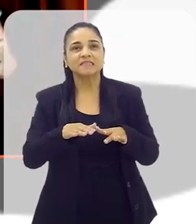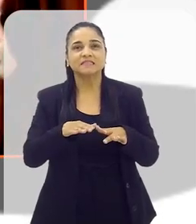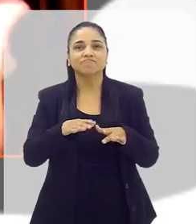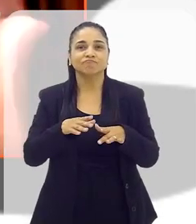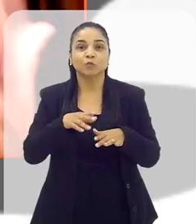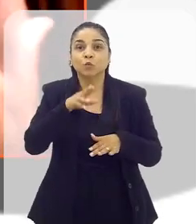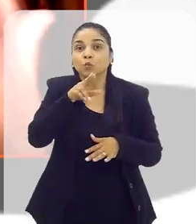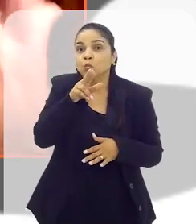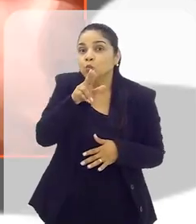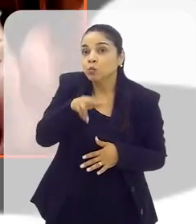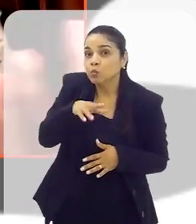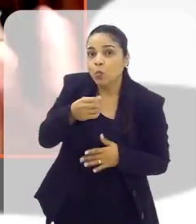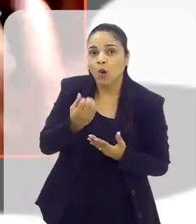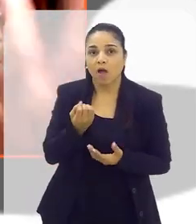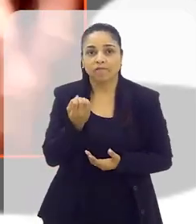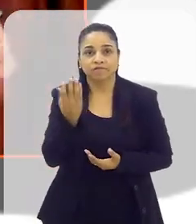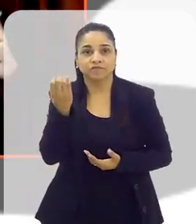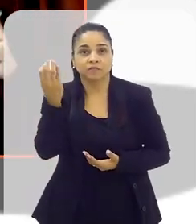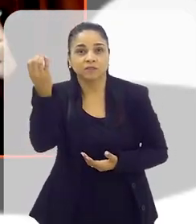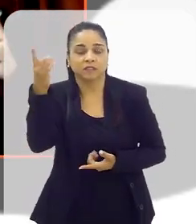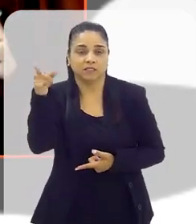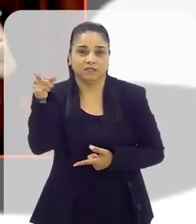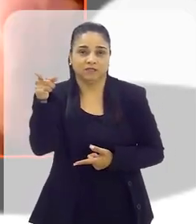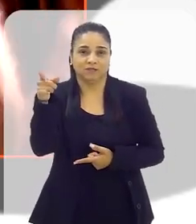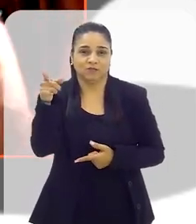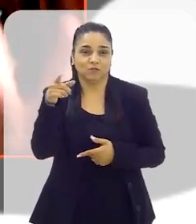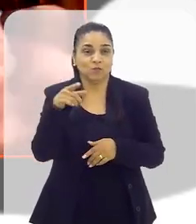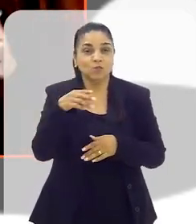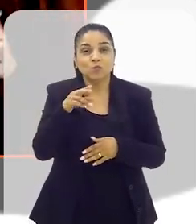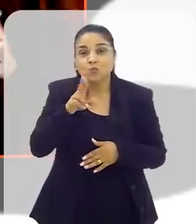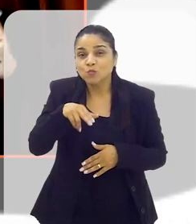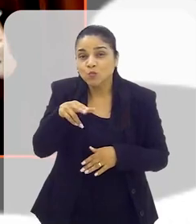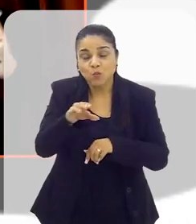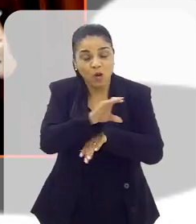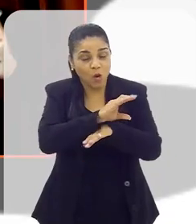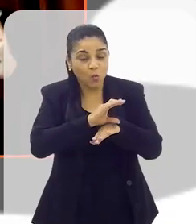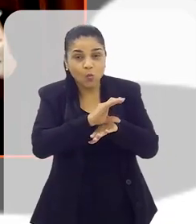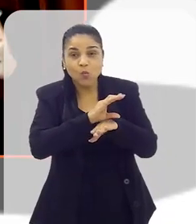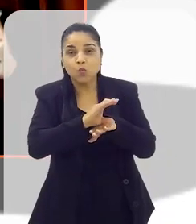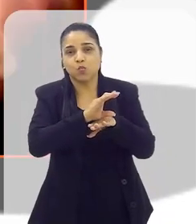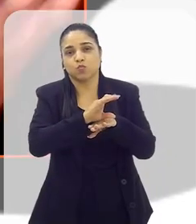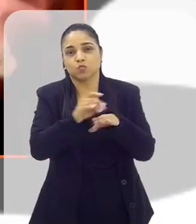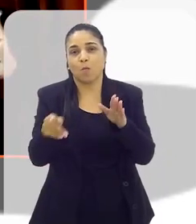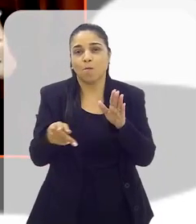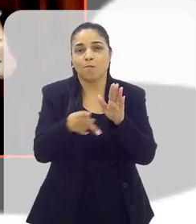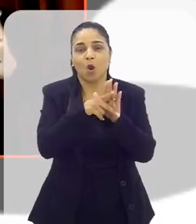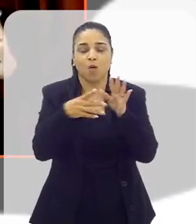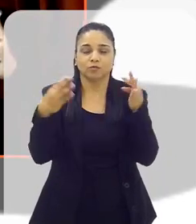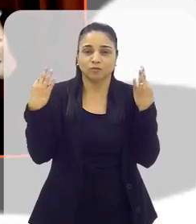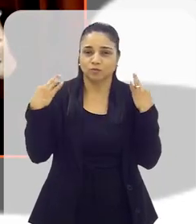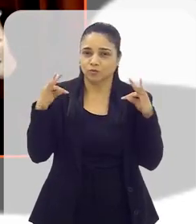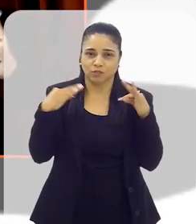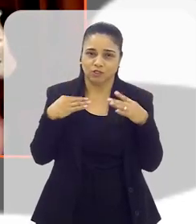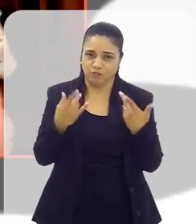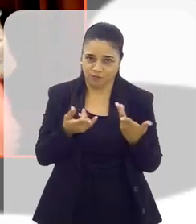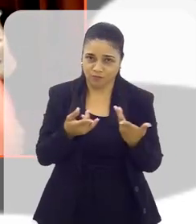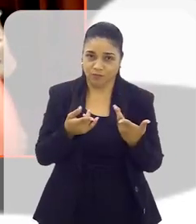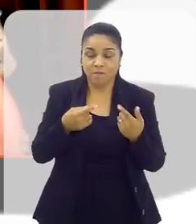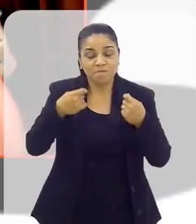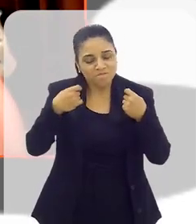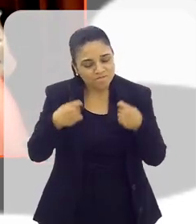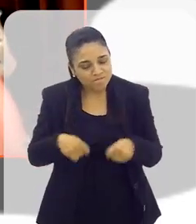eles nunca fizeram uma viagem. Às vezes, eles não tiveram um curso efetivamente de turismo. A gente